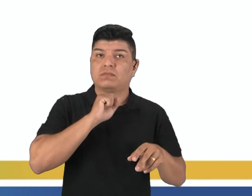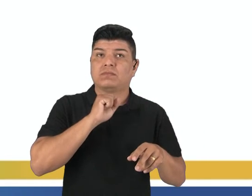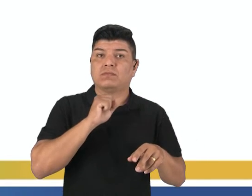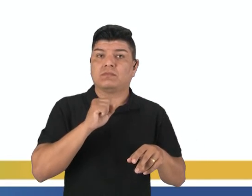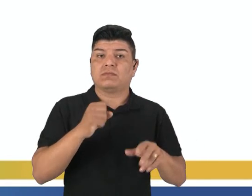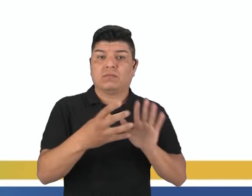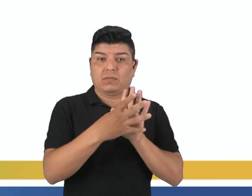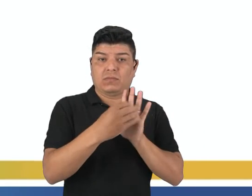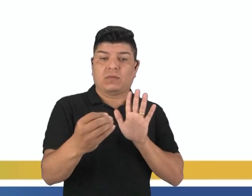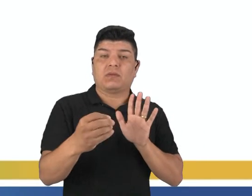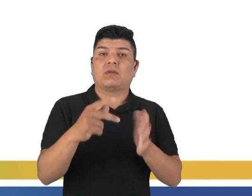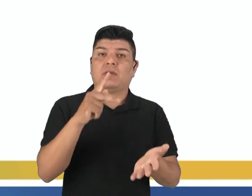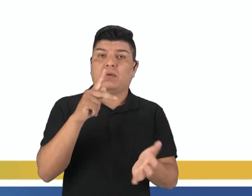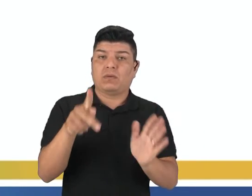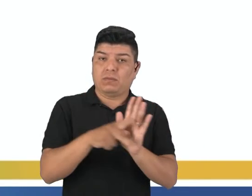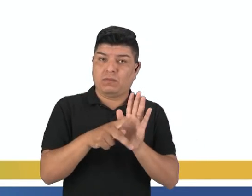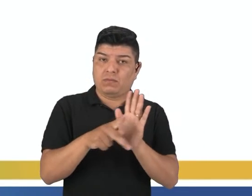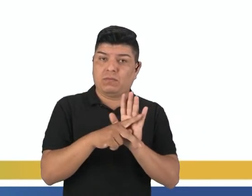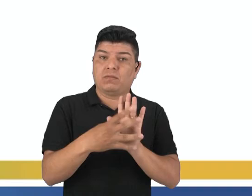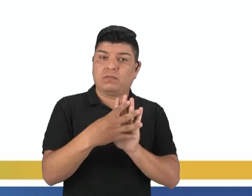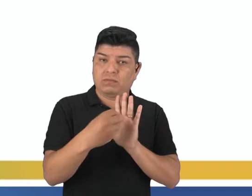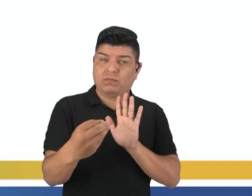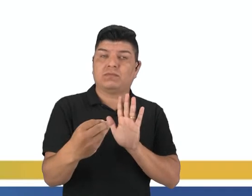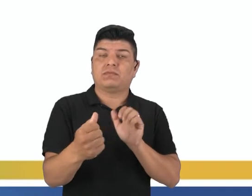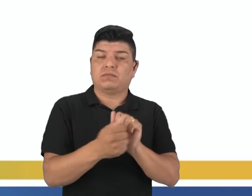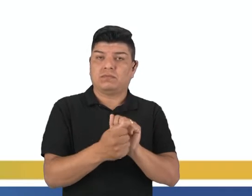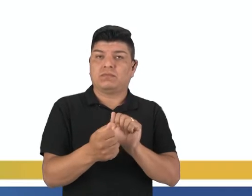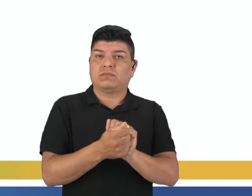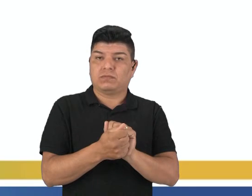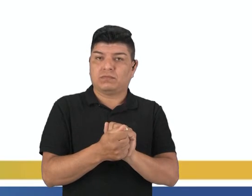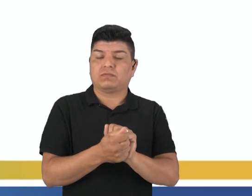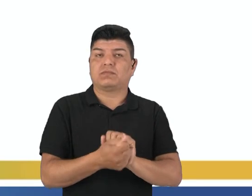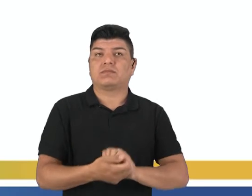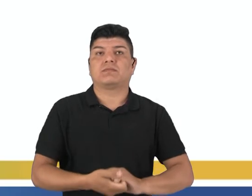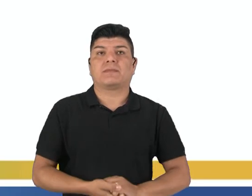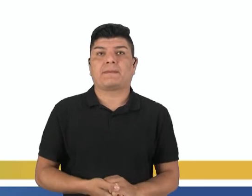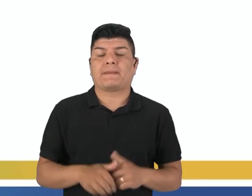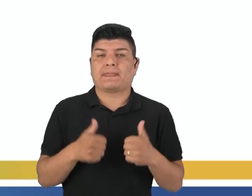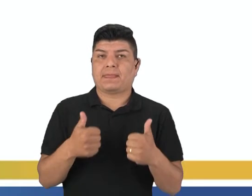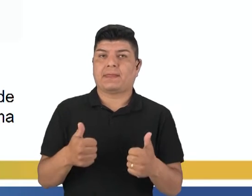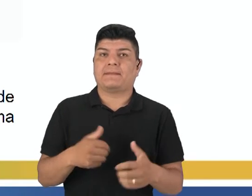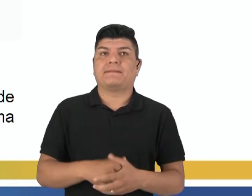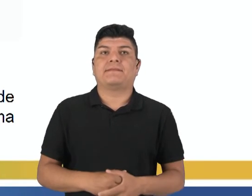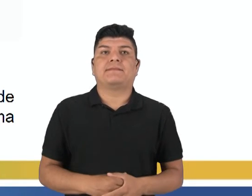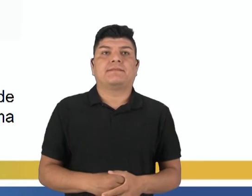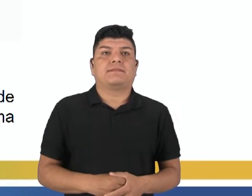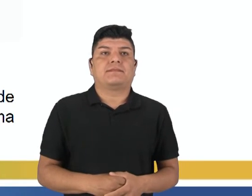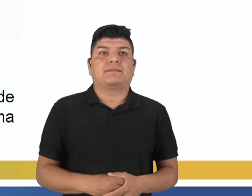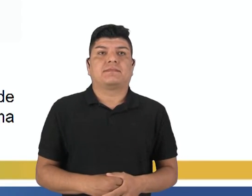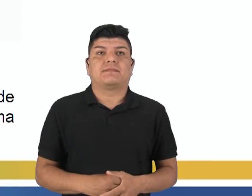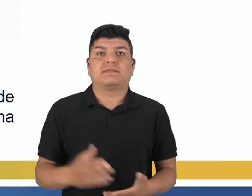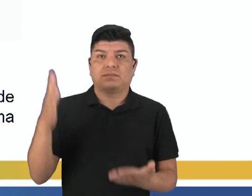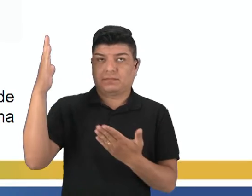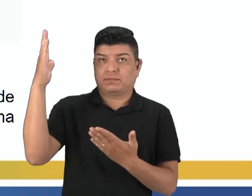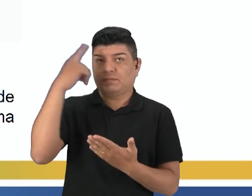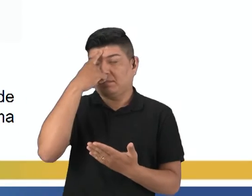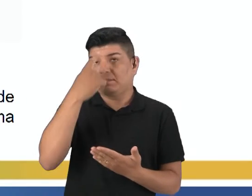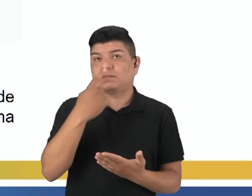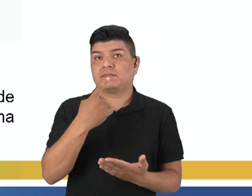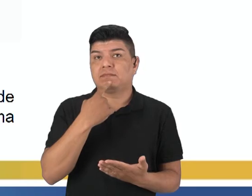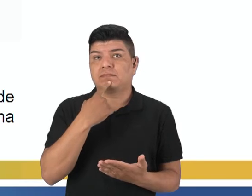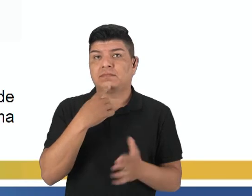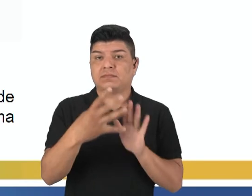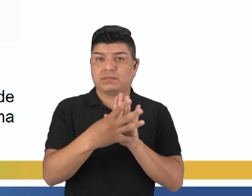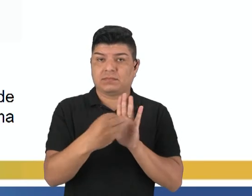uma fita original do DNA que ele copiou, que nós chamamos de fita molde, certo? Esse é o processo de replicação.